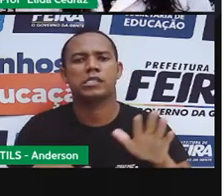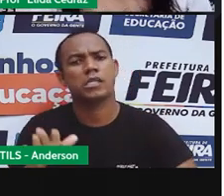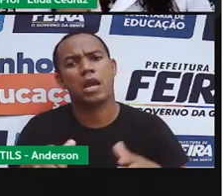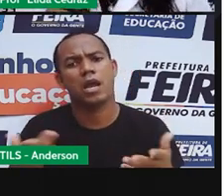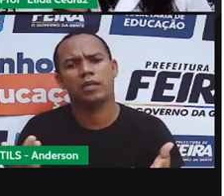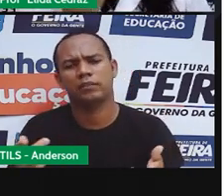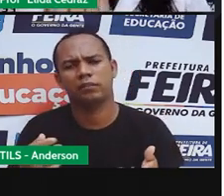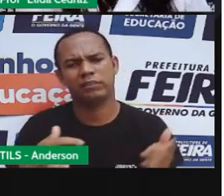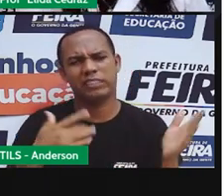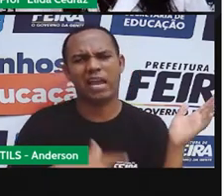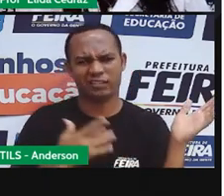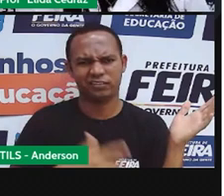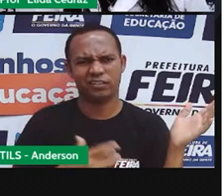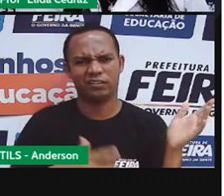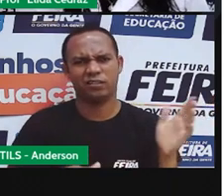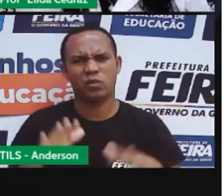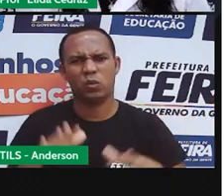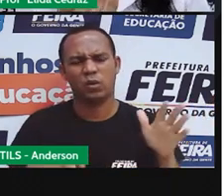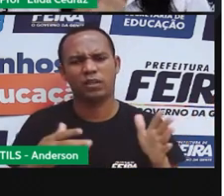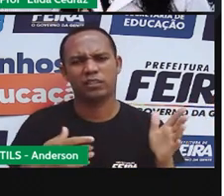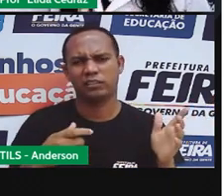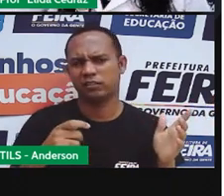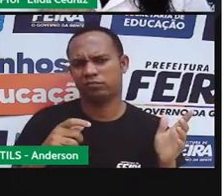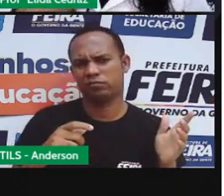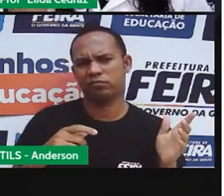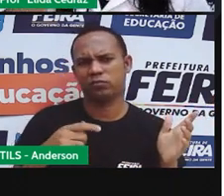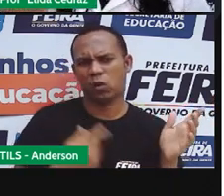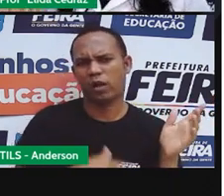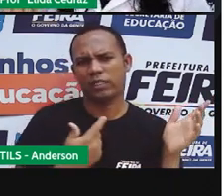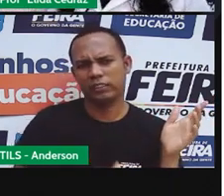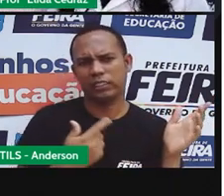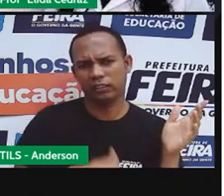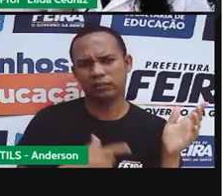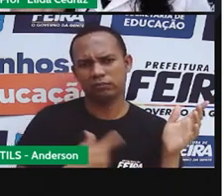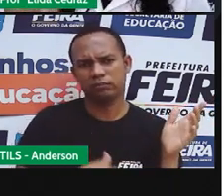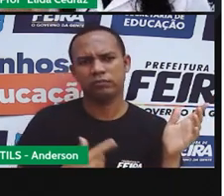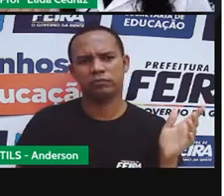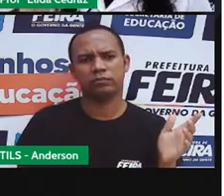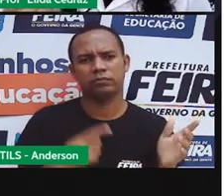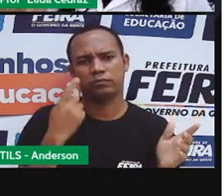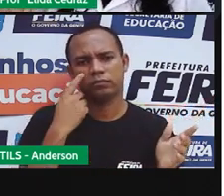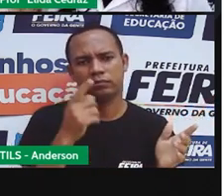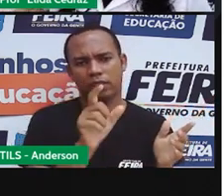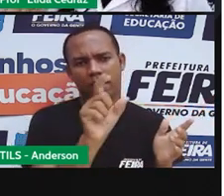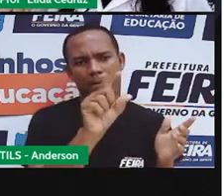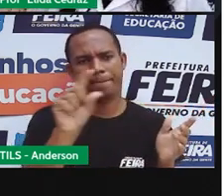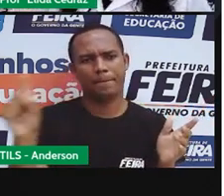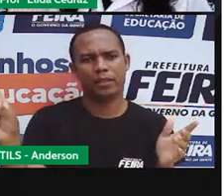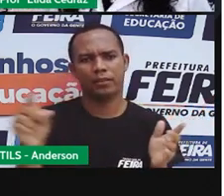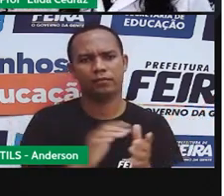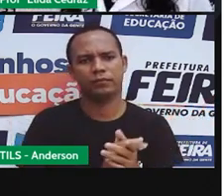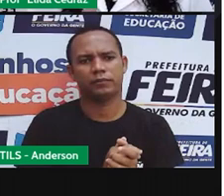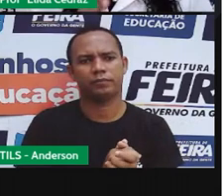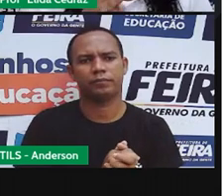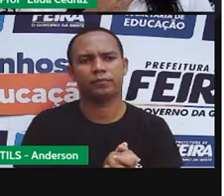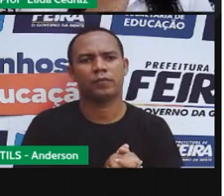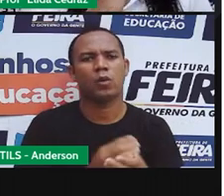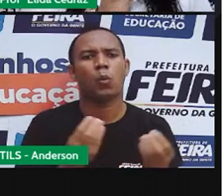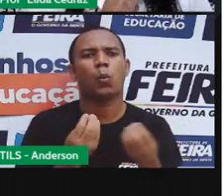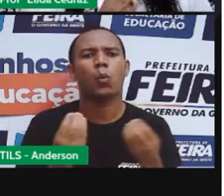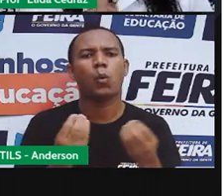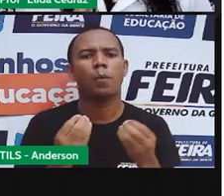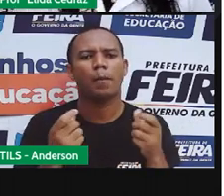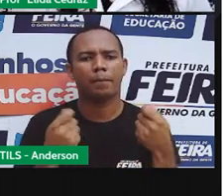tropa falar e para você falar com um jeito bom de ser entendido. Nós